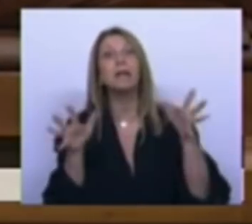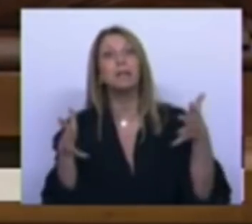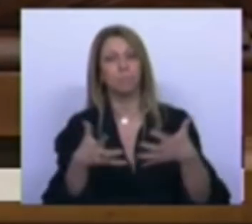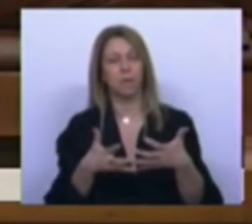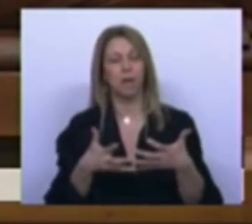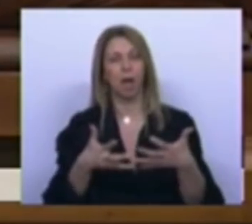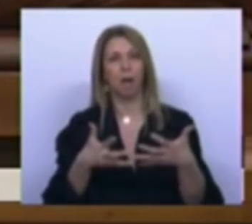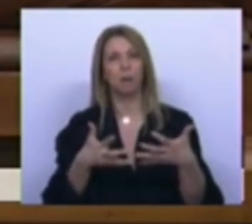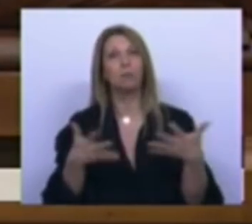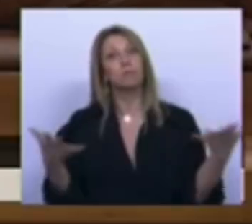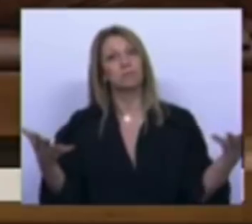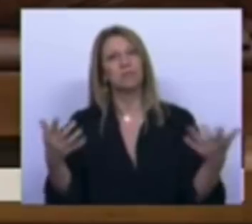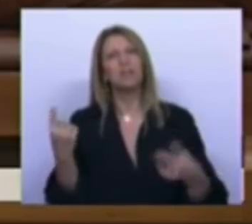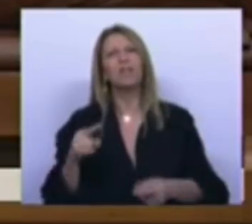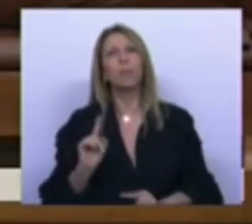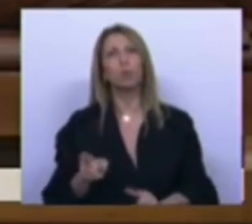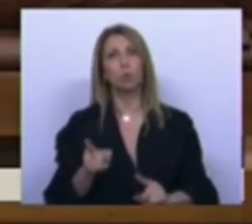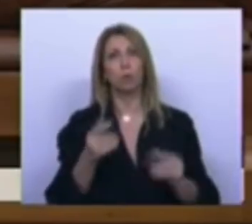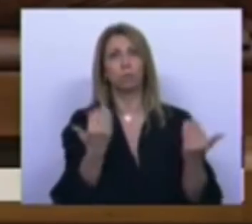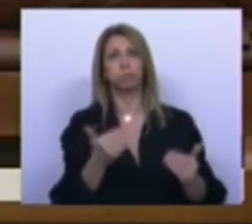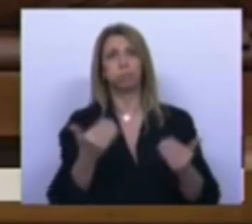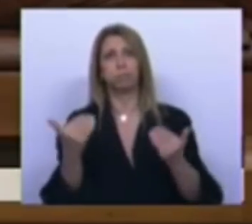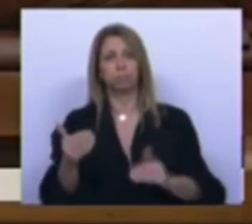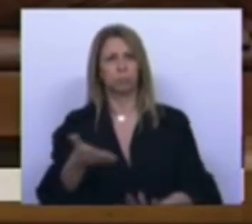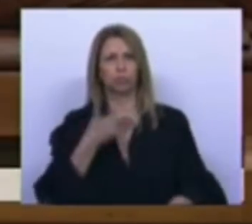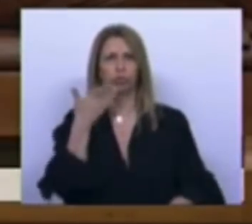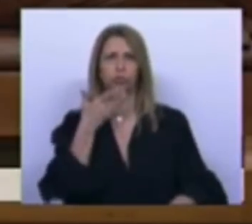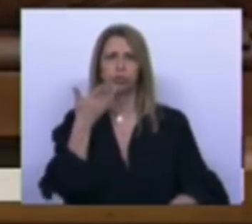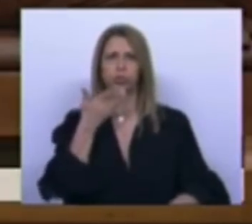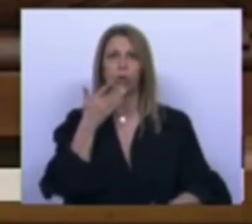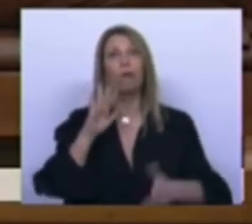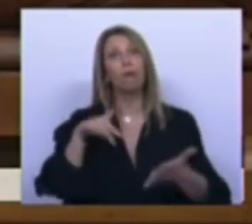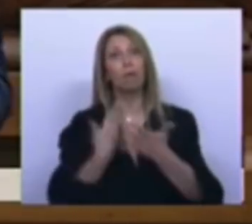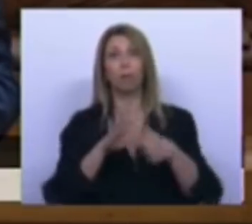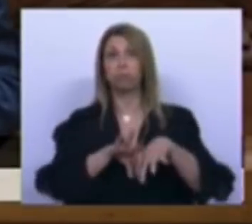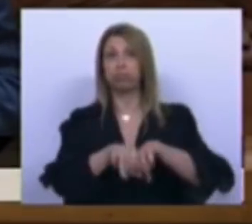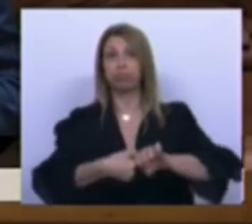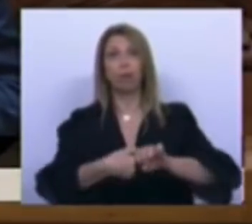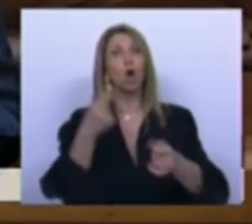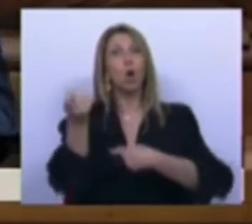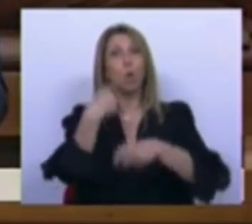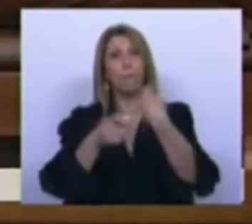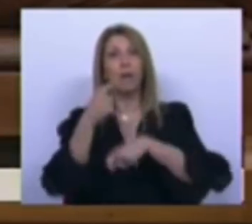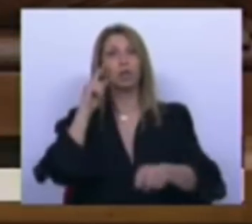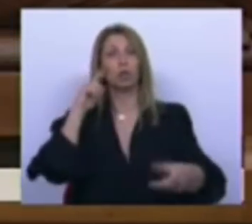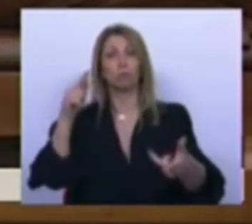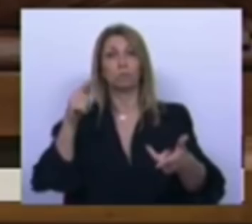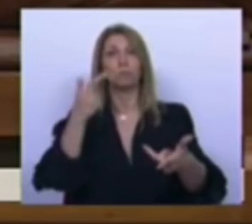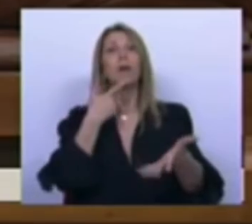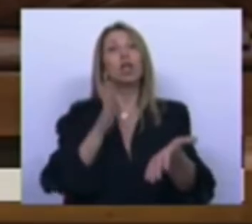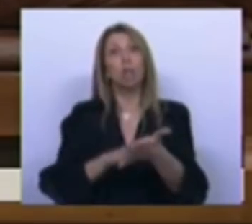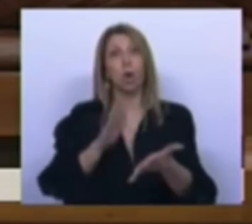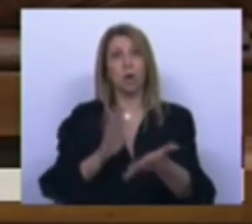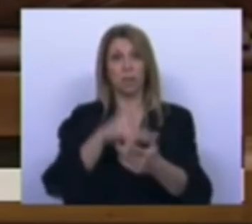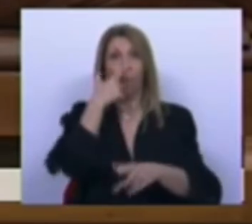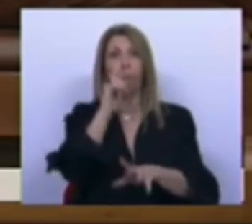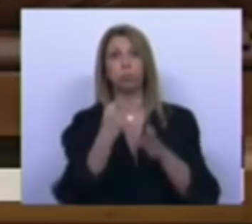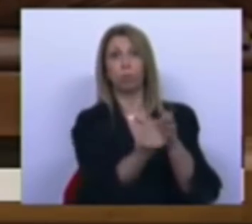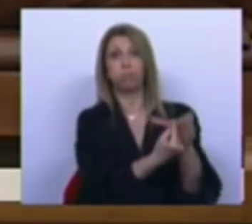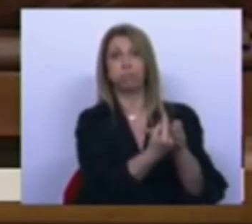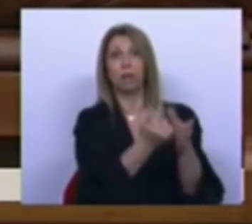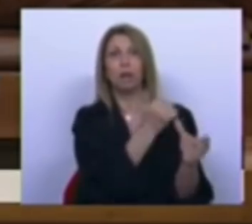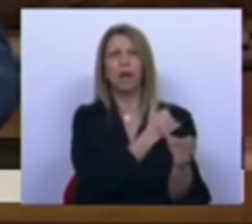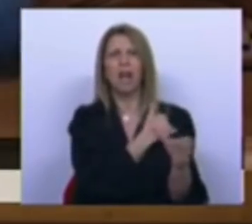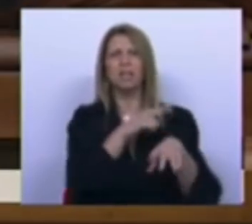tivemos foram restrições absurdas, que mataram o comércio e a restauração. Que concentraram e confinaram pessoas a horas em que não deviam